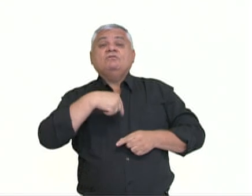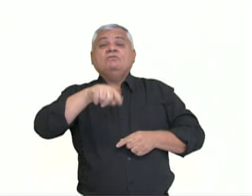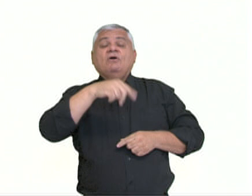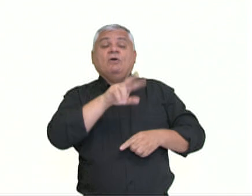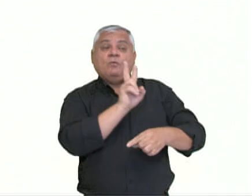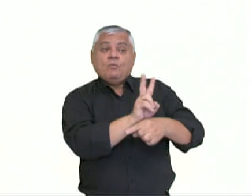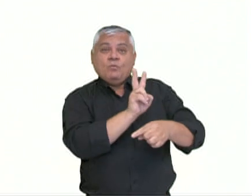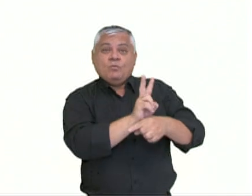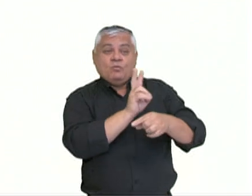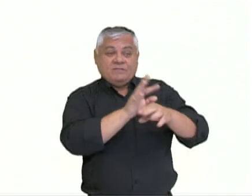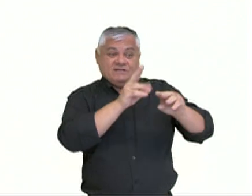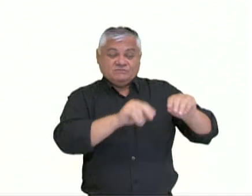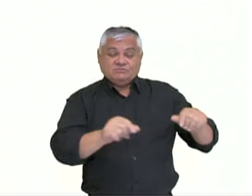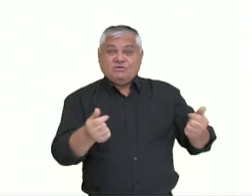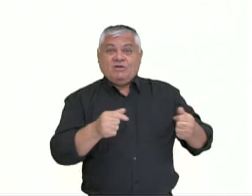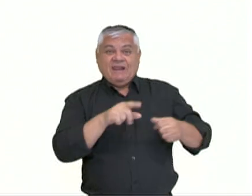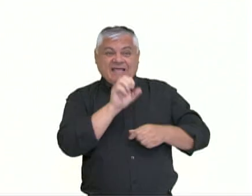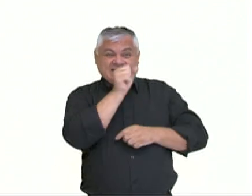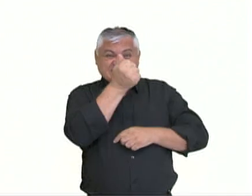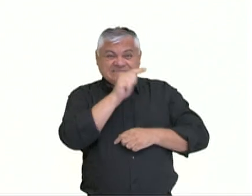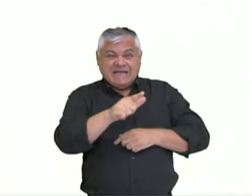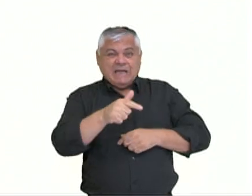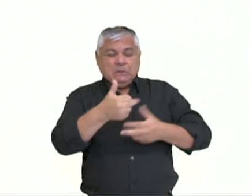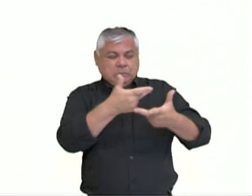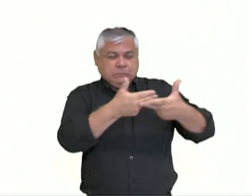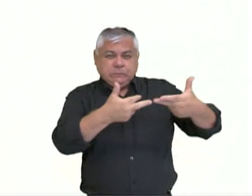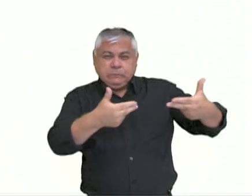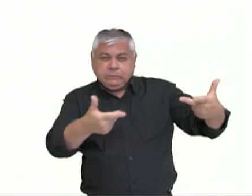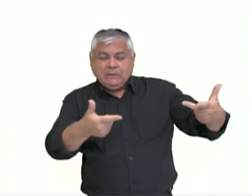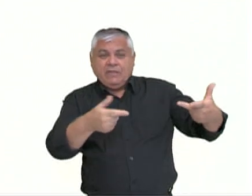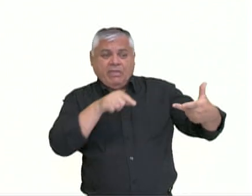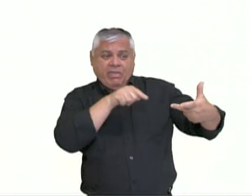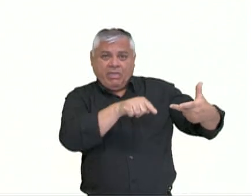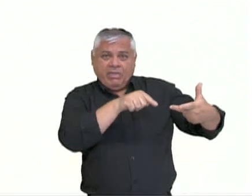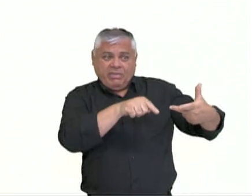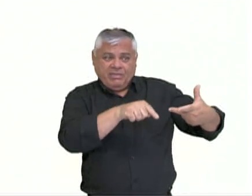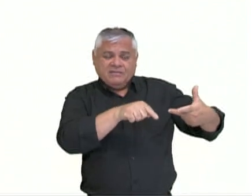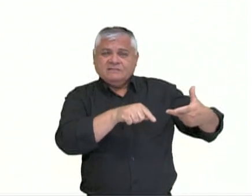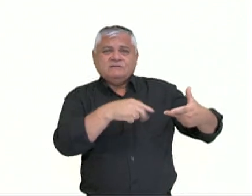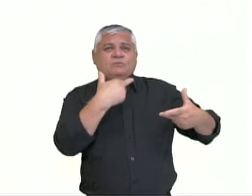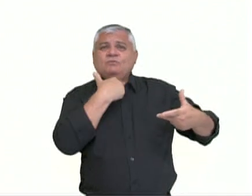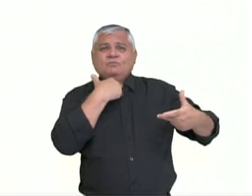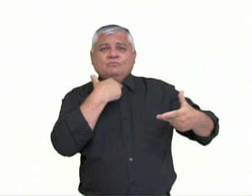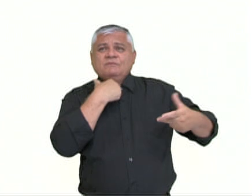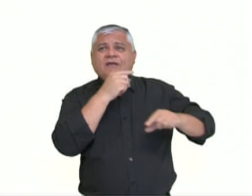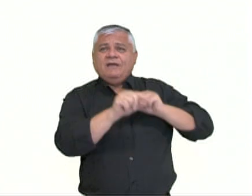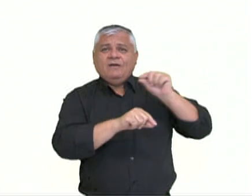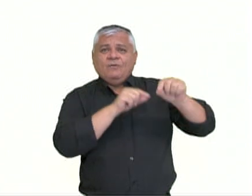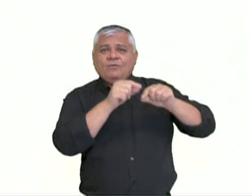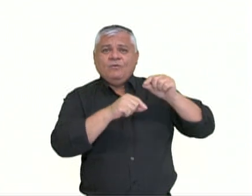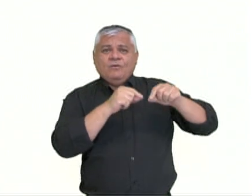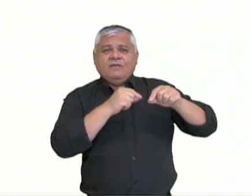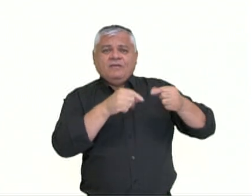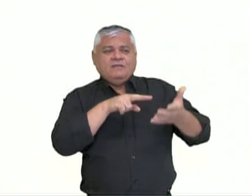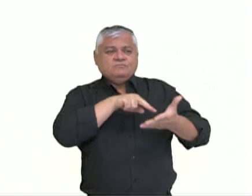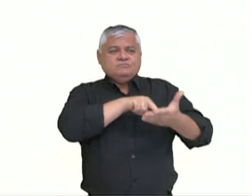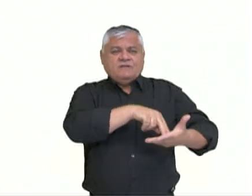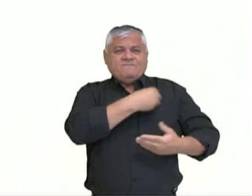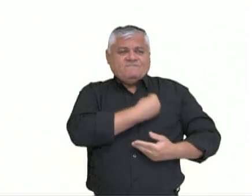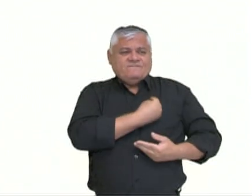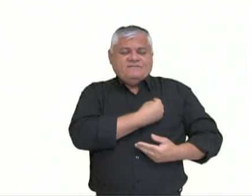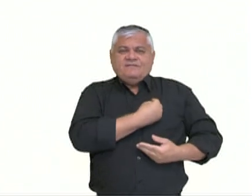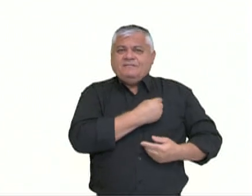gente tem um solo rico em sais minerais, este solo não é capaz de sustentar a vida,